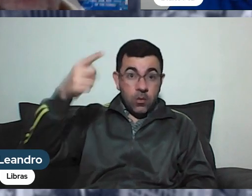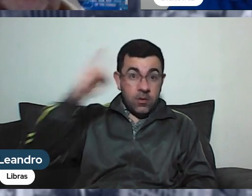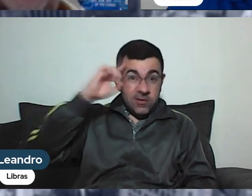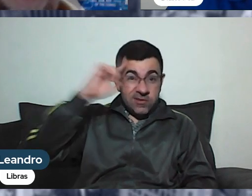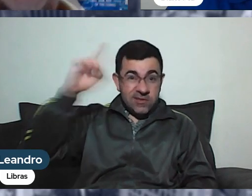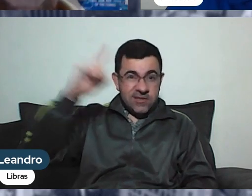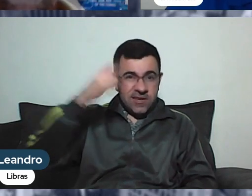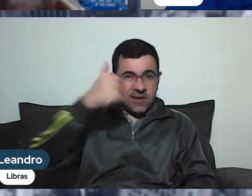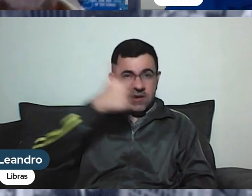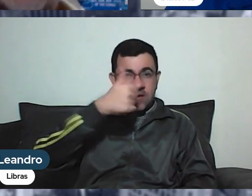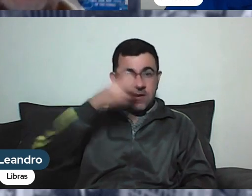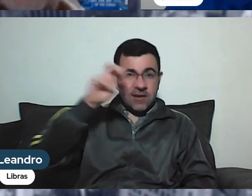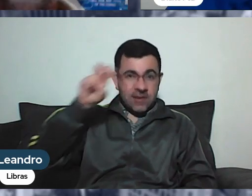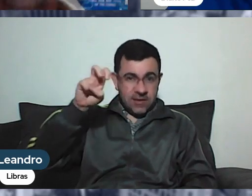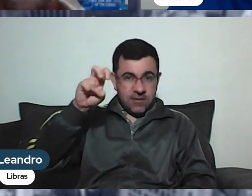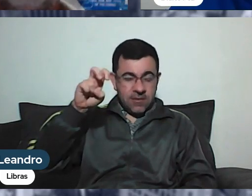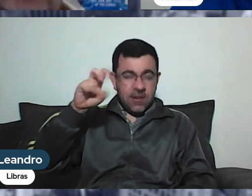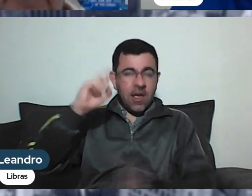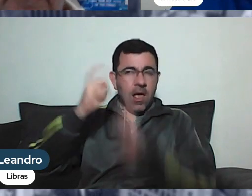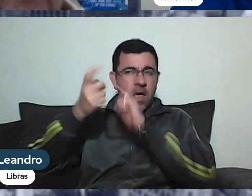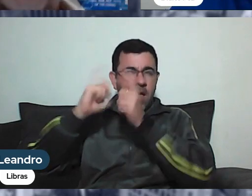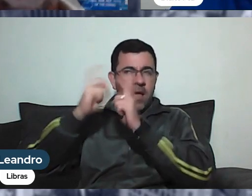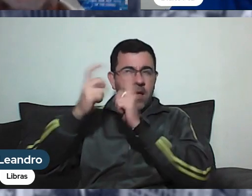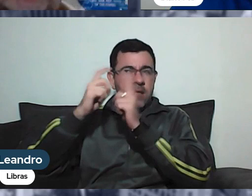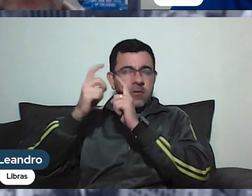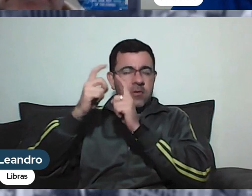tem uma reunião da COTEP, virtual.